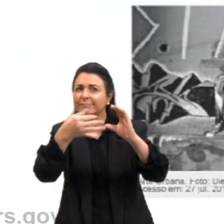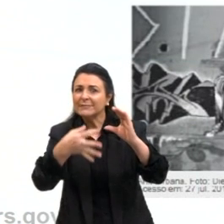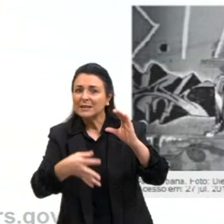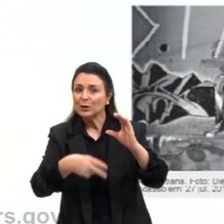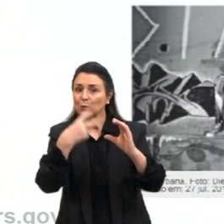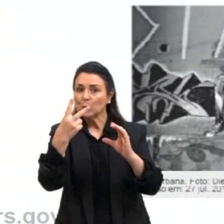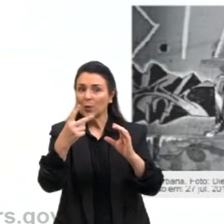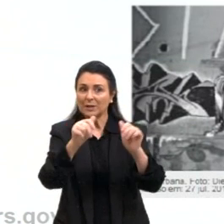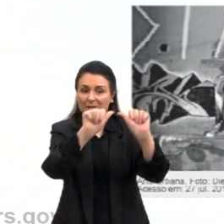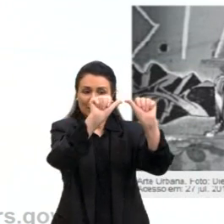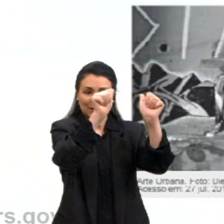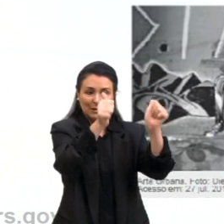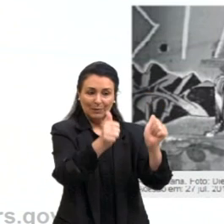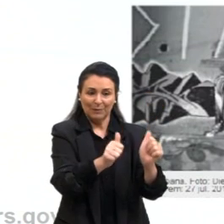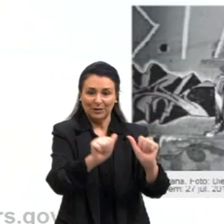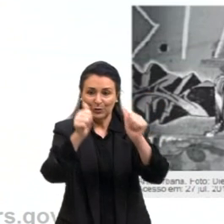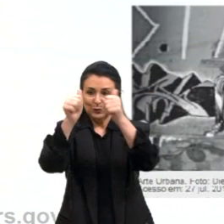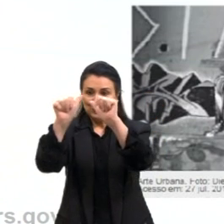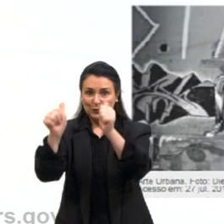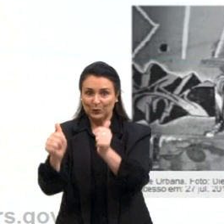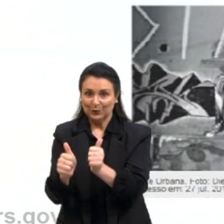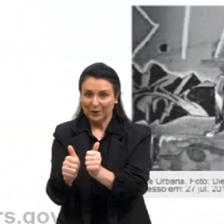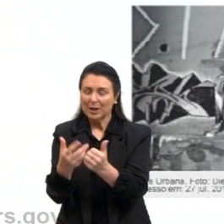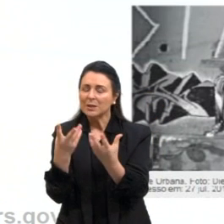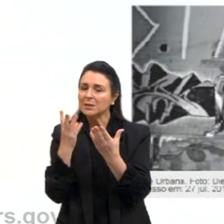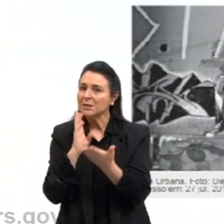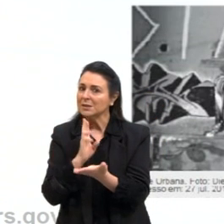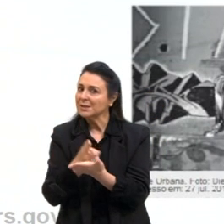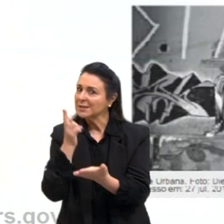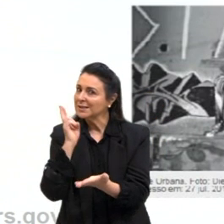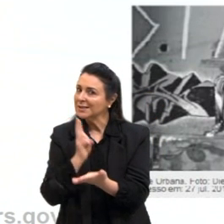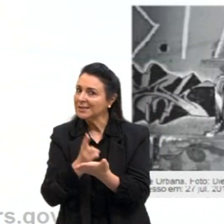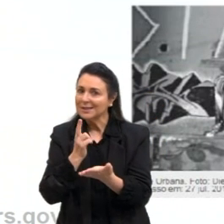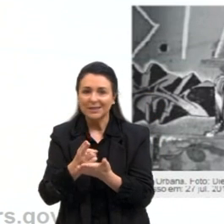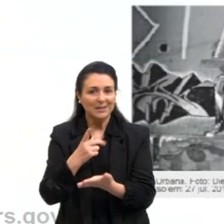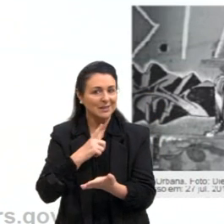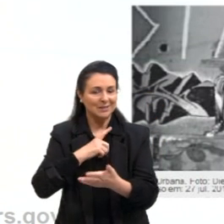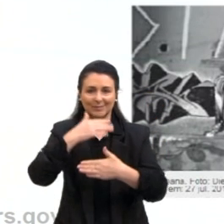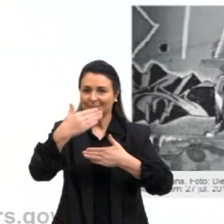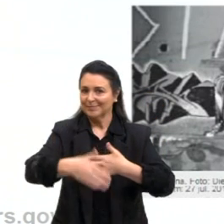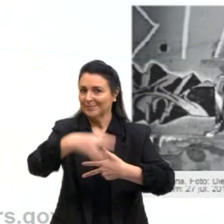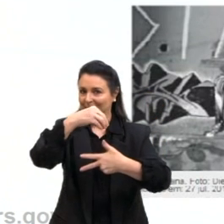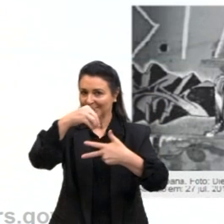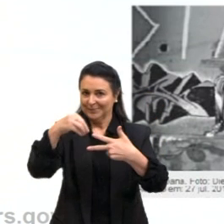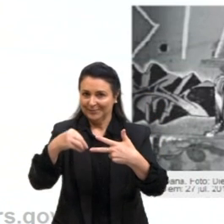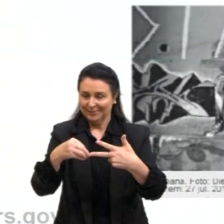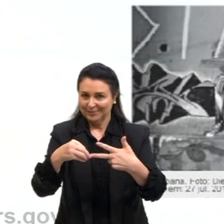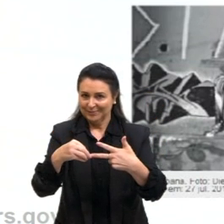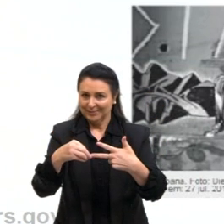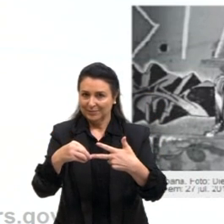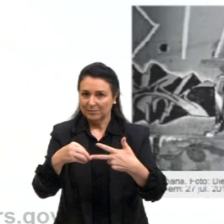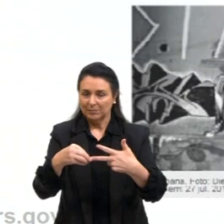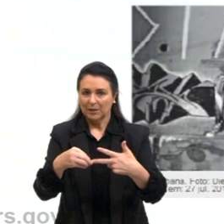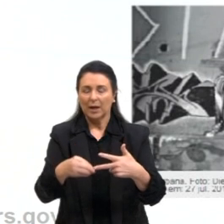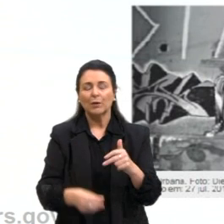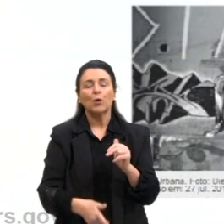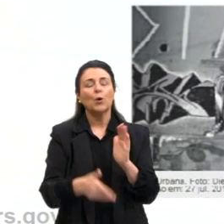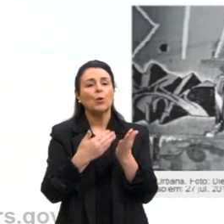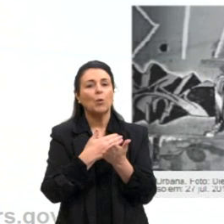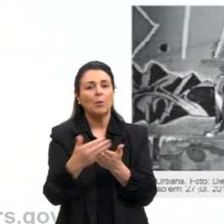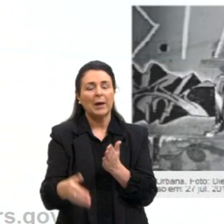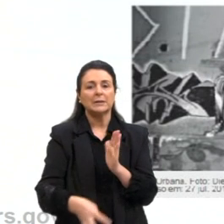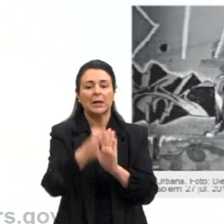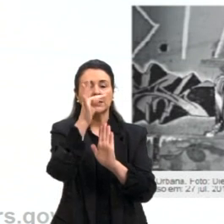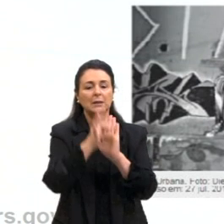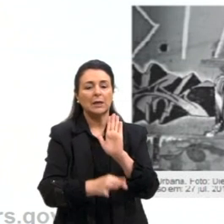imagens. A imagem é muito presente nas provas do Enem. E aí, chega ali como texto 1, porque a